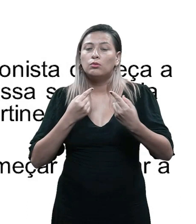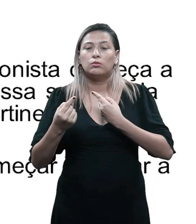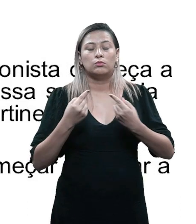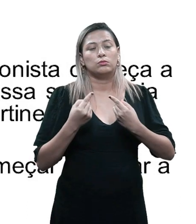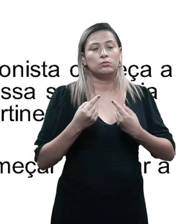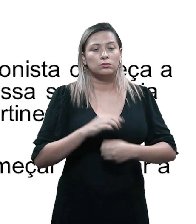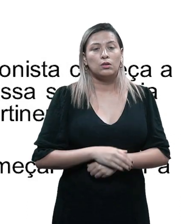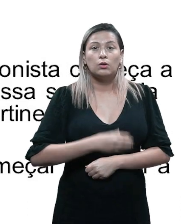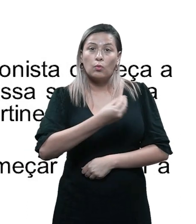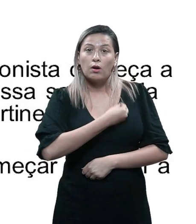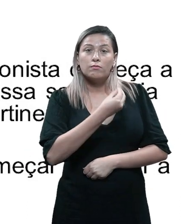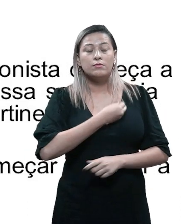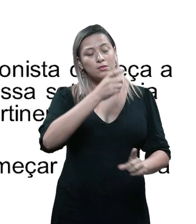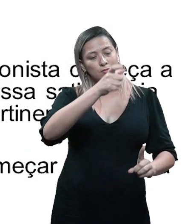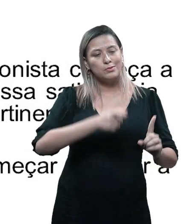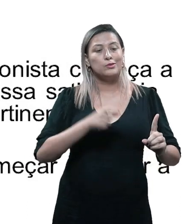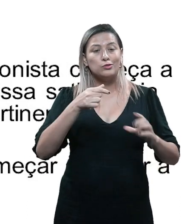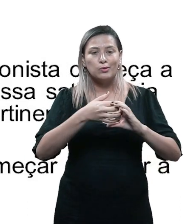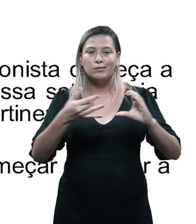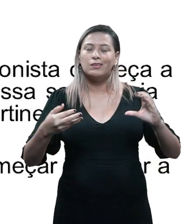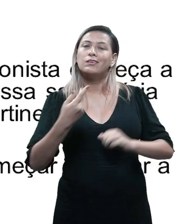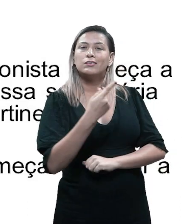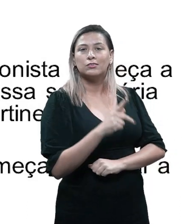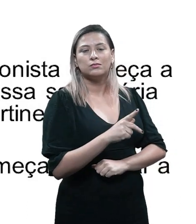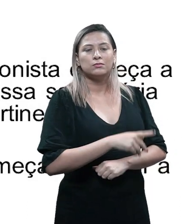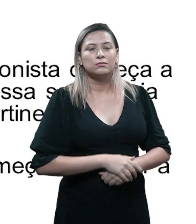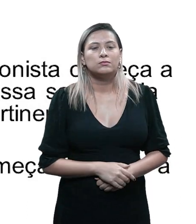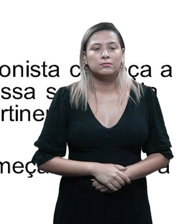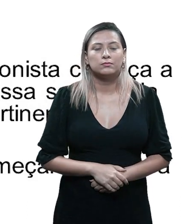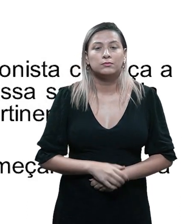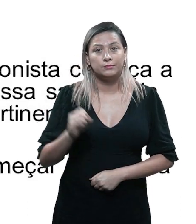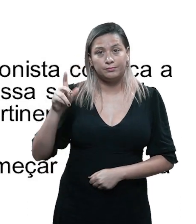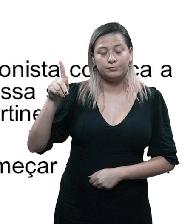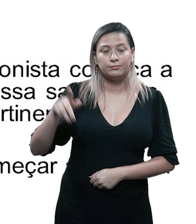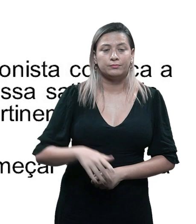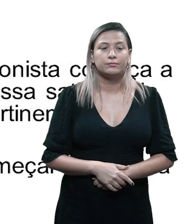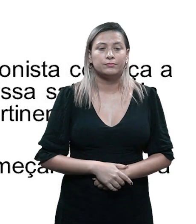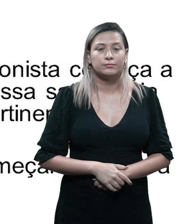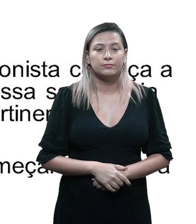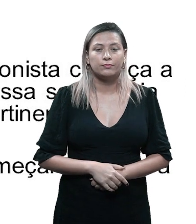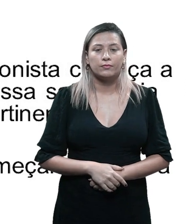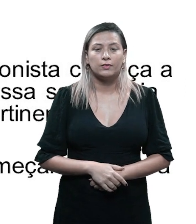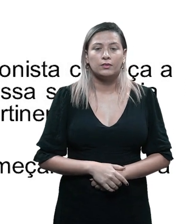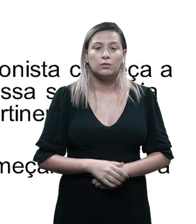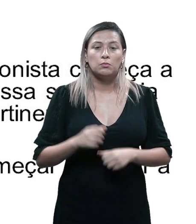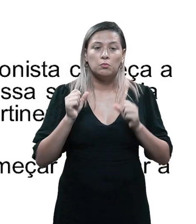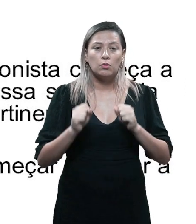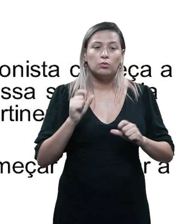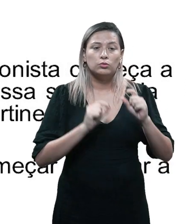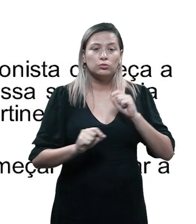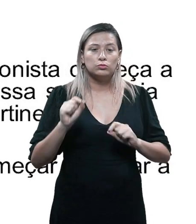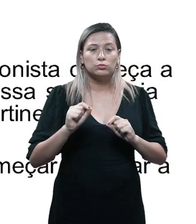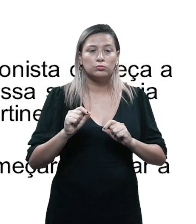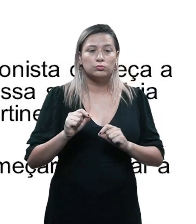com a vida desse personagem, com as características desse personagem. Certo? Então, eles podem ser sutis